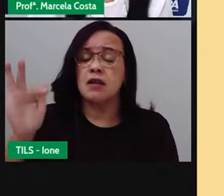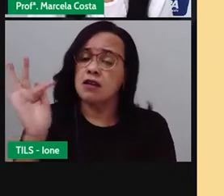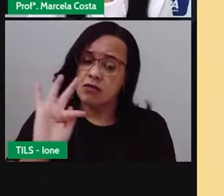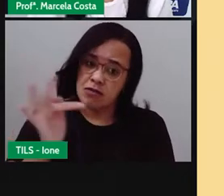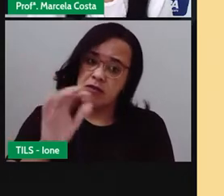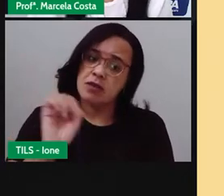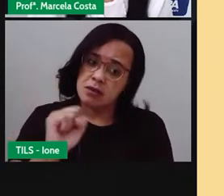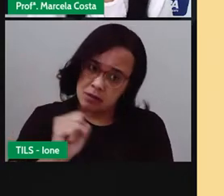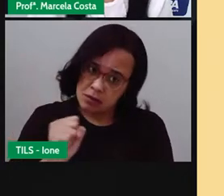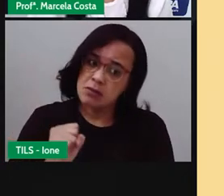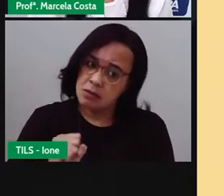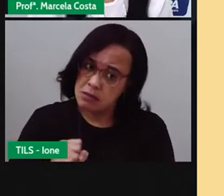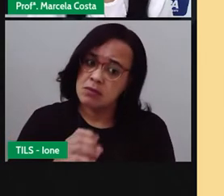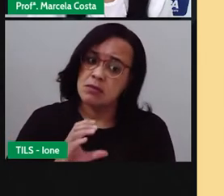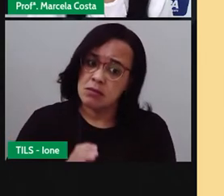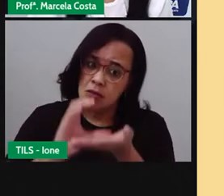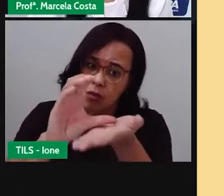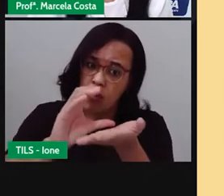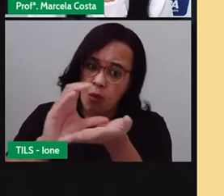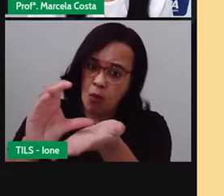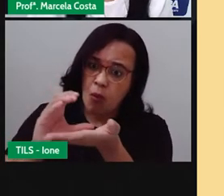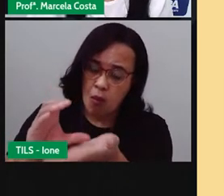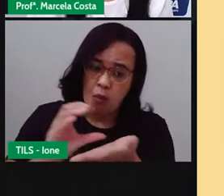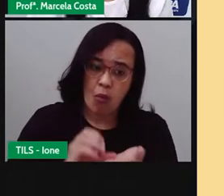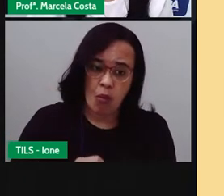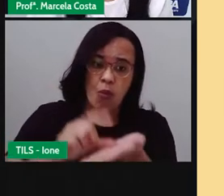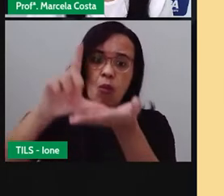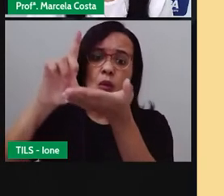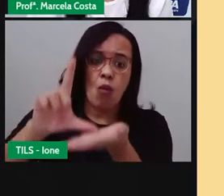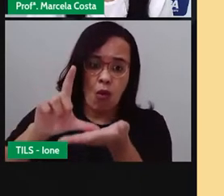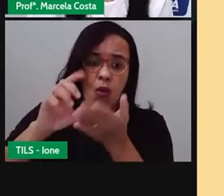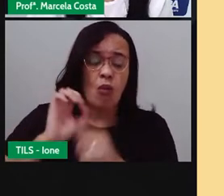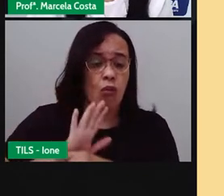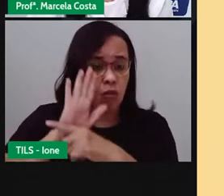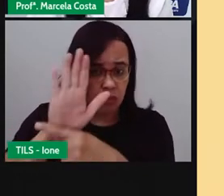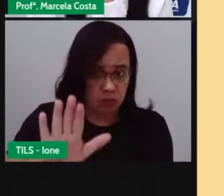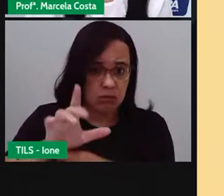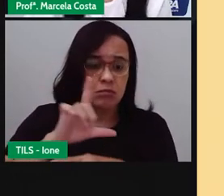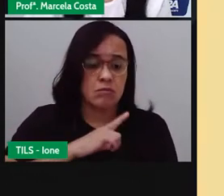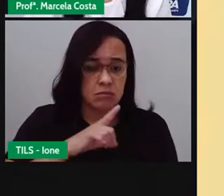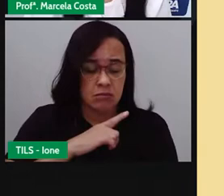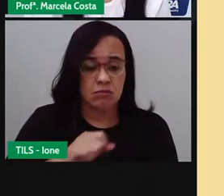Olha aqui algumas imagens, né, dos cintos.